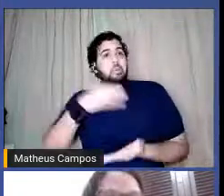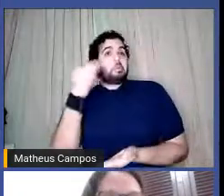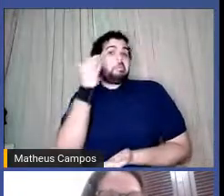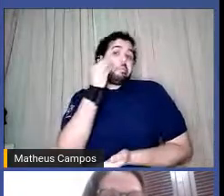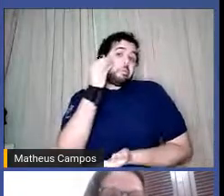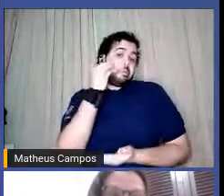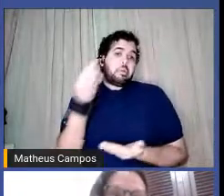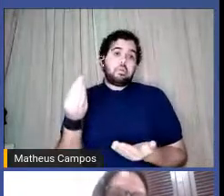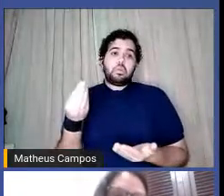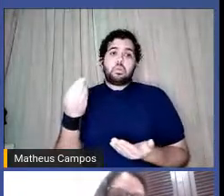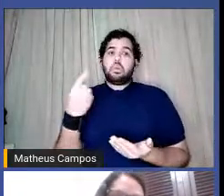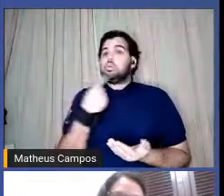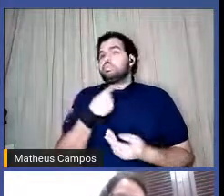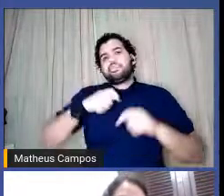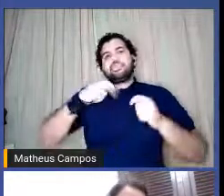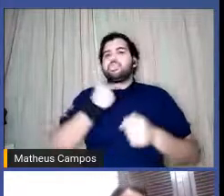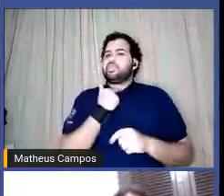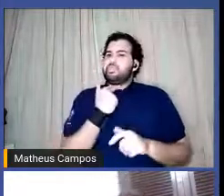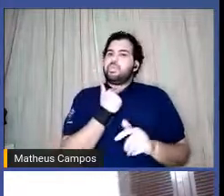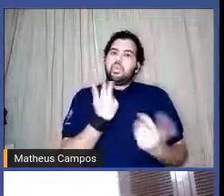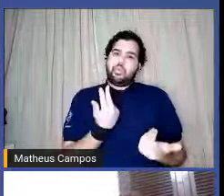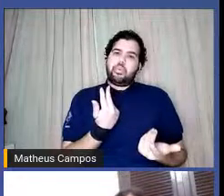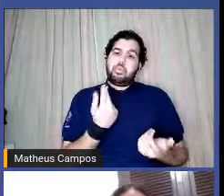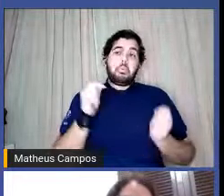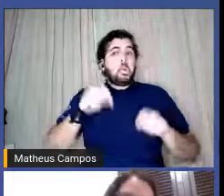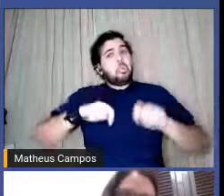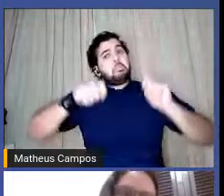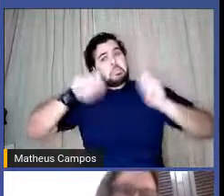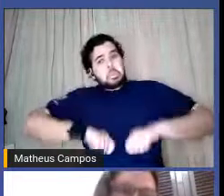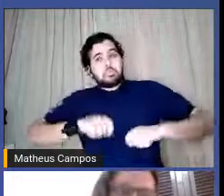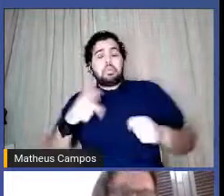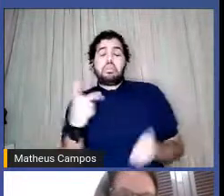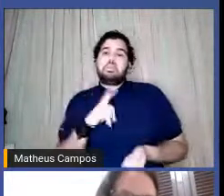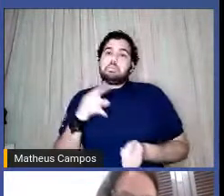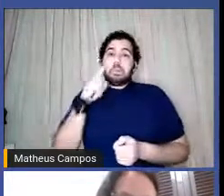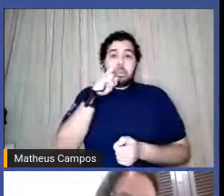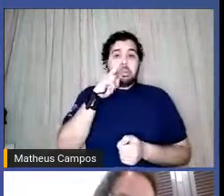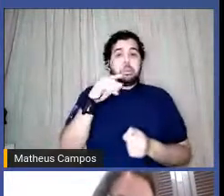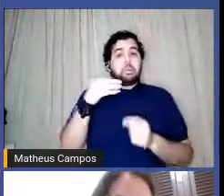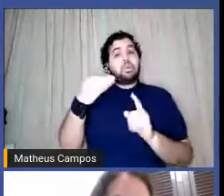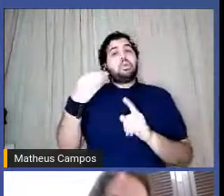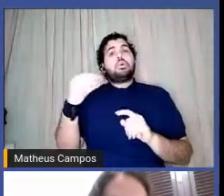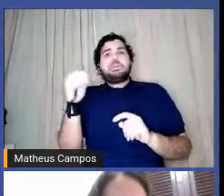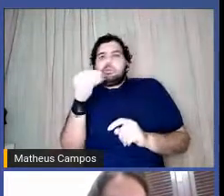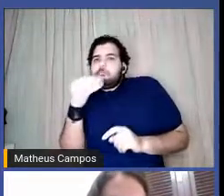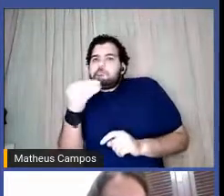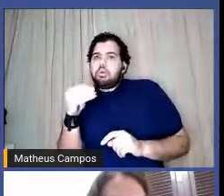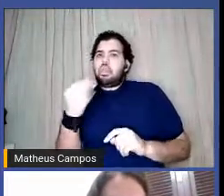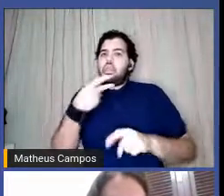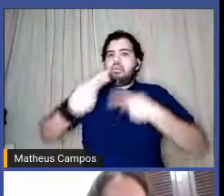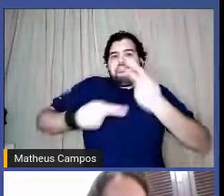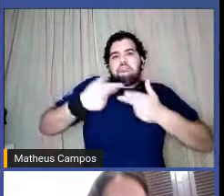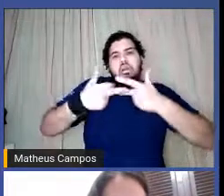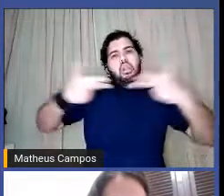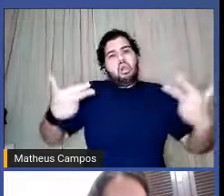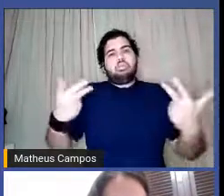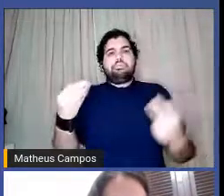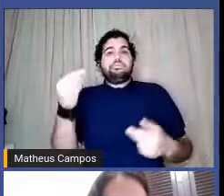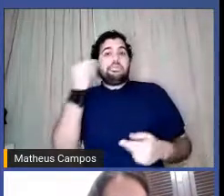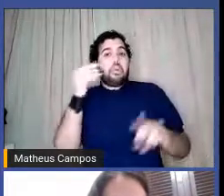não é possível ou até possível, mas é muito arriscado falar alguma coisa. Quando a gente vê que tem